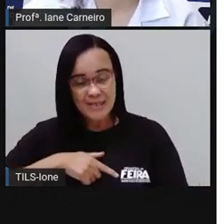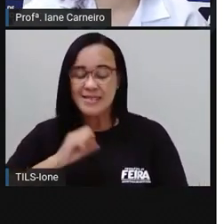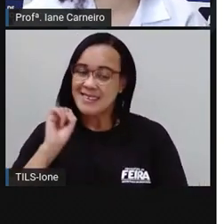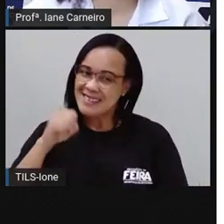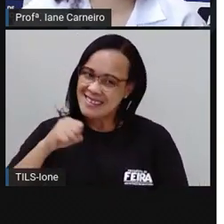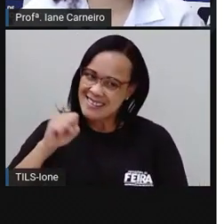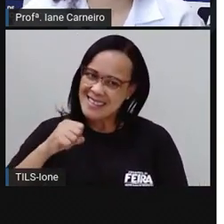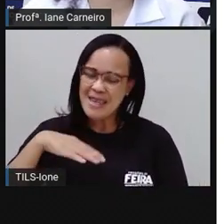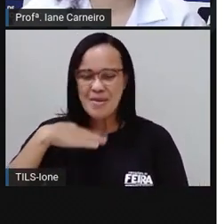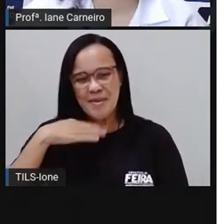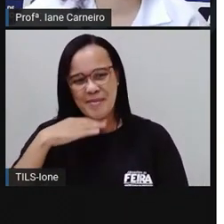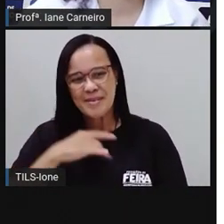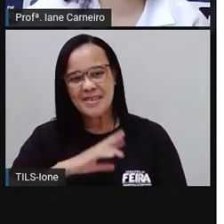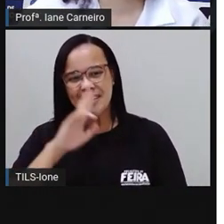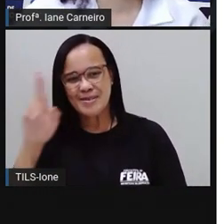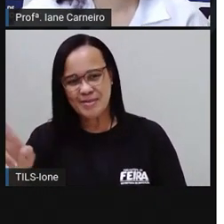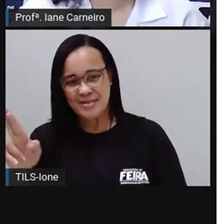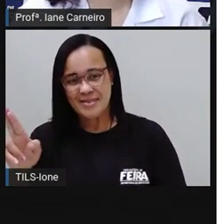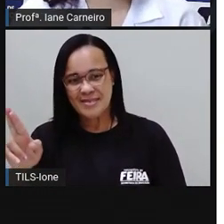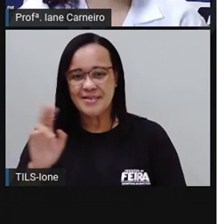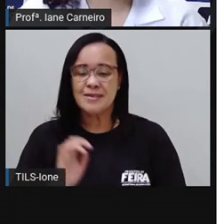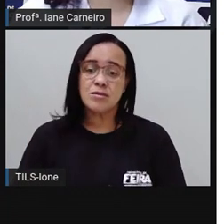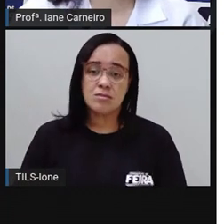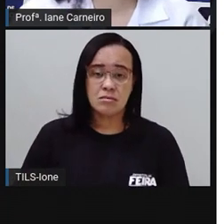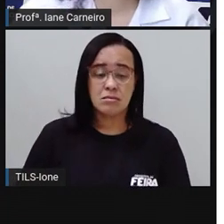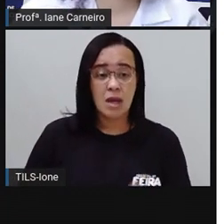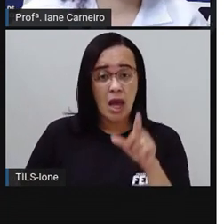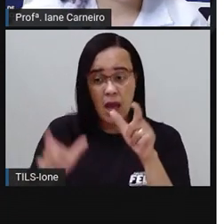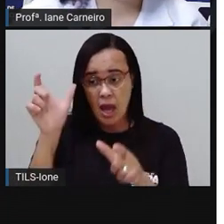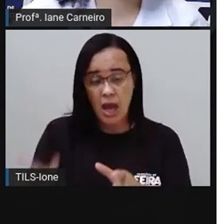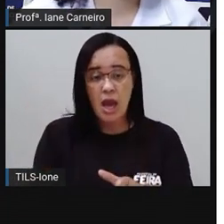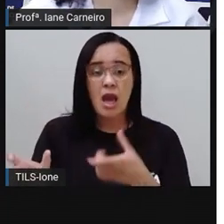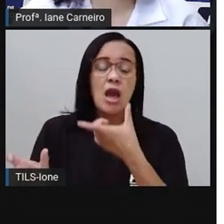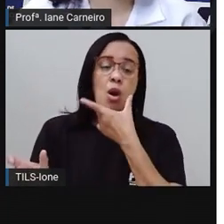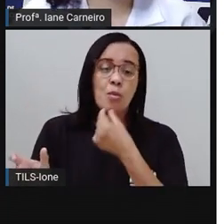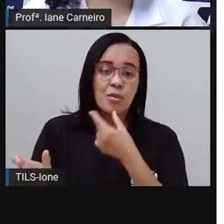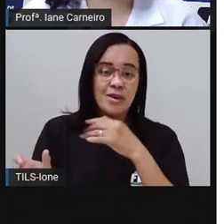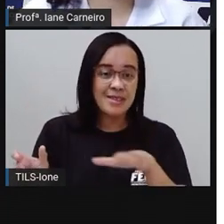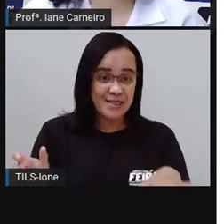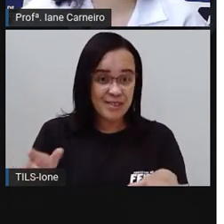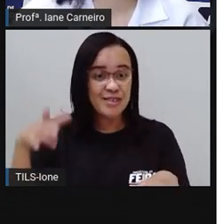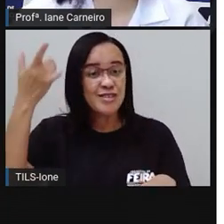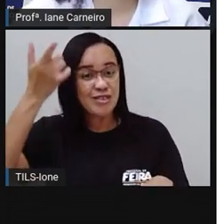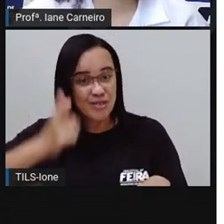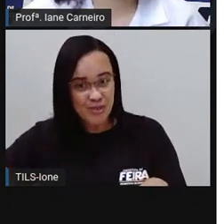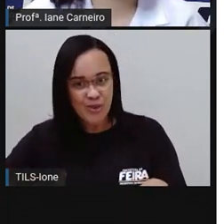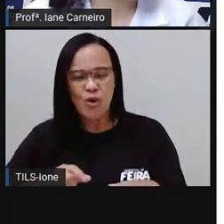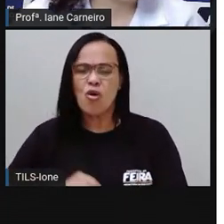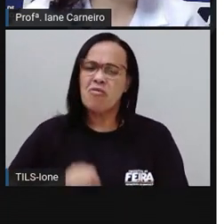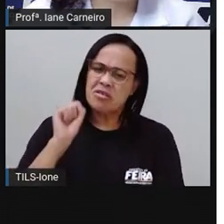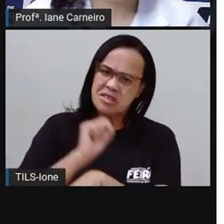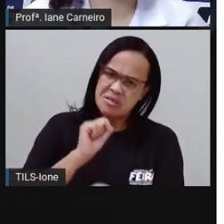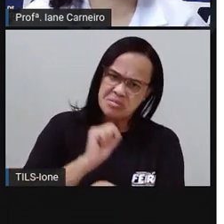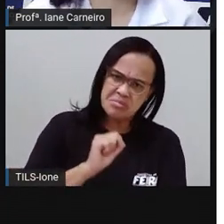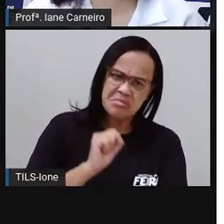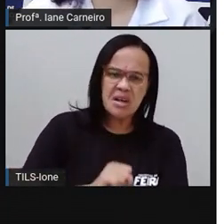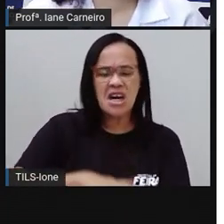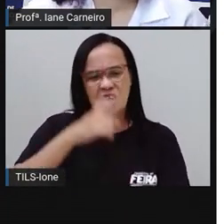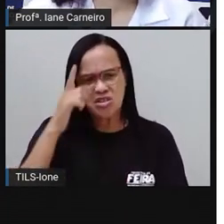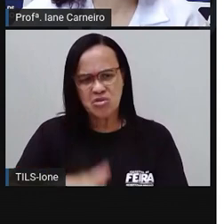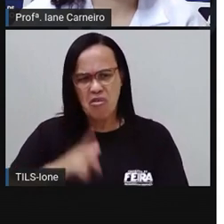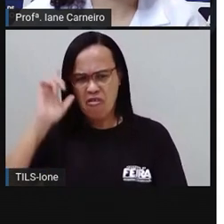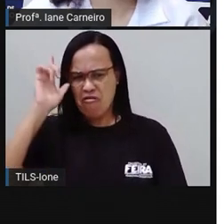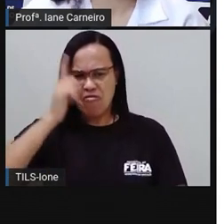mamãe, Theo falou. Theo avistou o Duende esperando por ele, parecendo mais feio do que nunca.